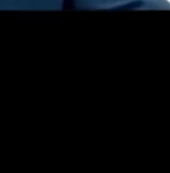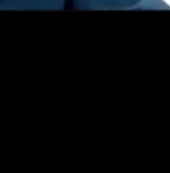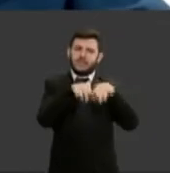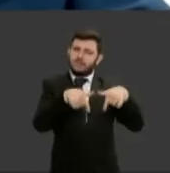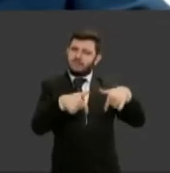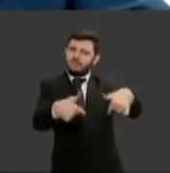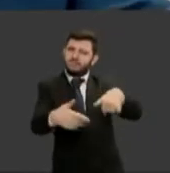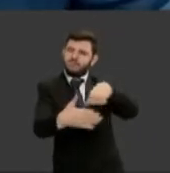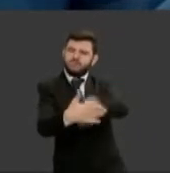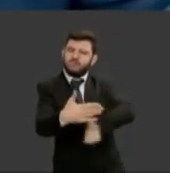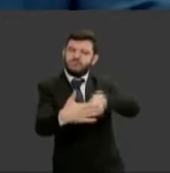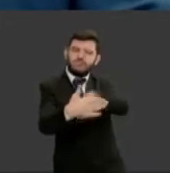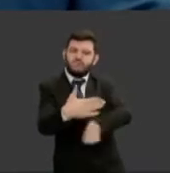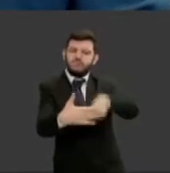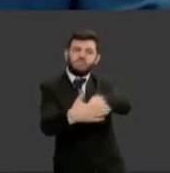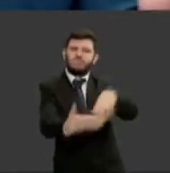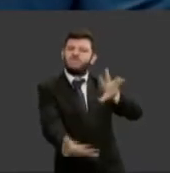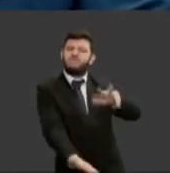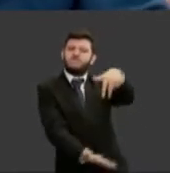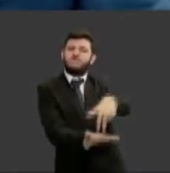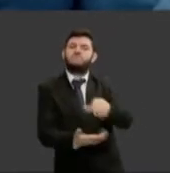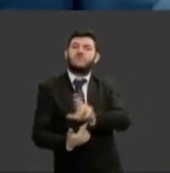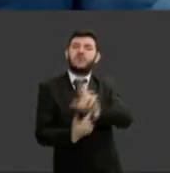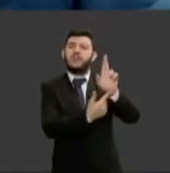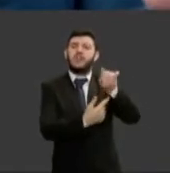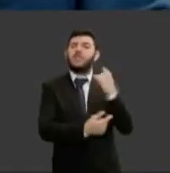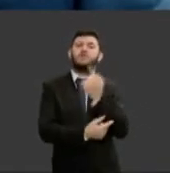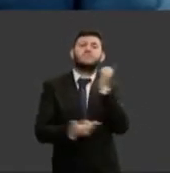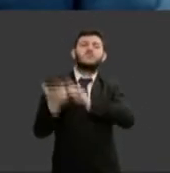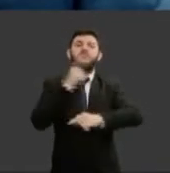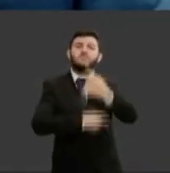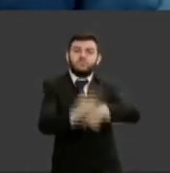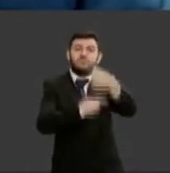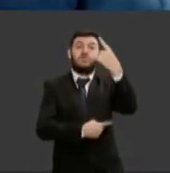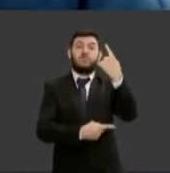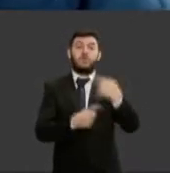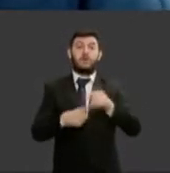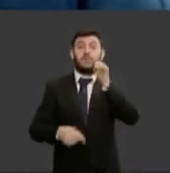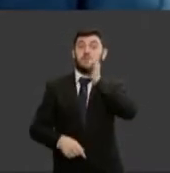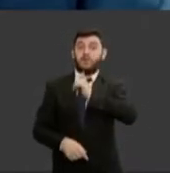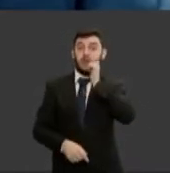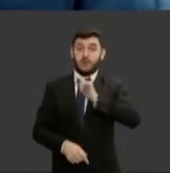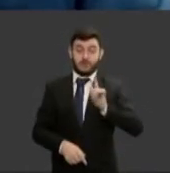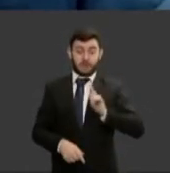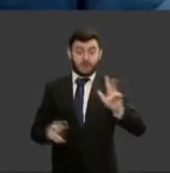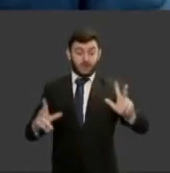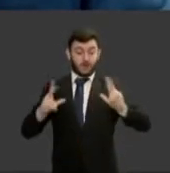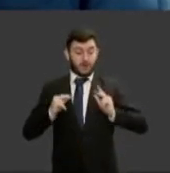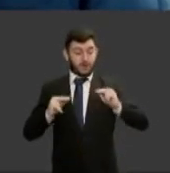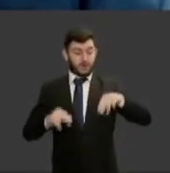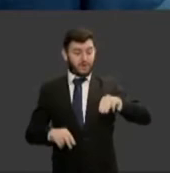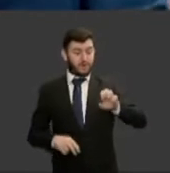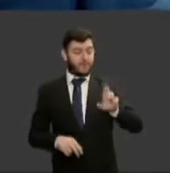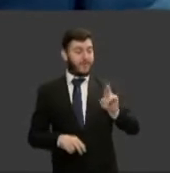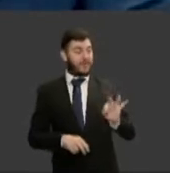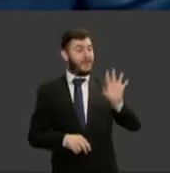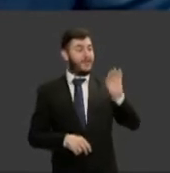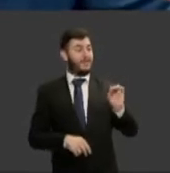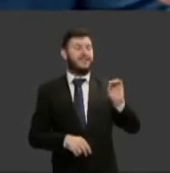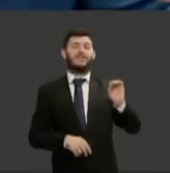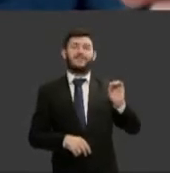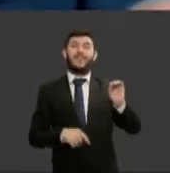representação, avançamos porque a mulher tem o mérito necessário para que no mundo